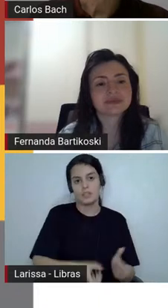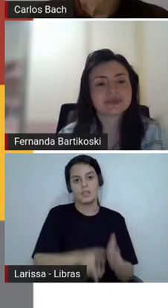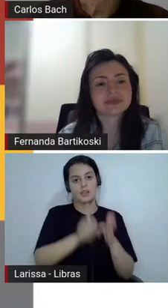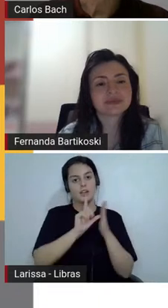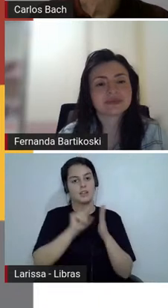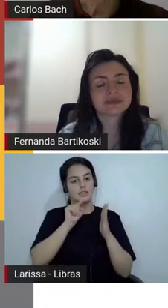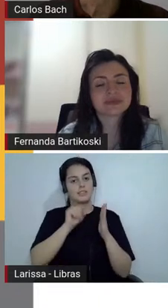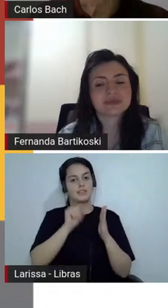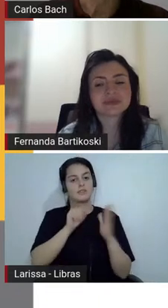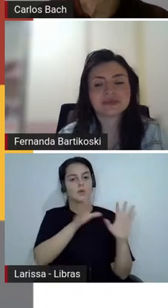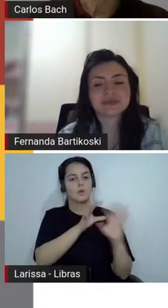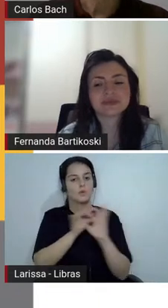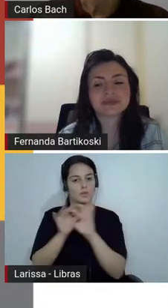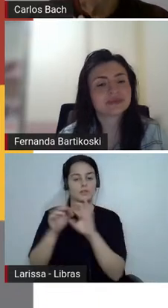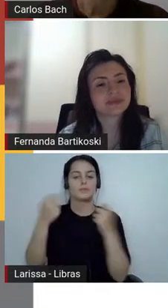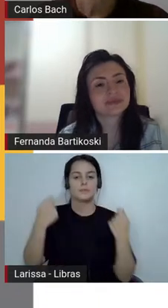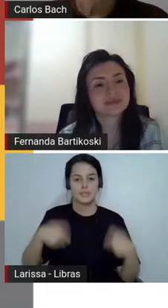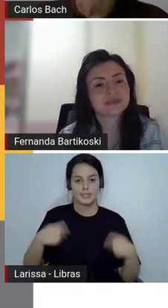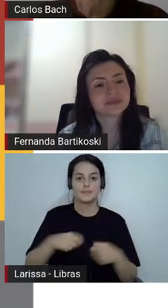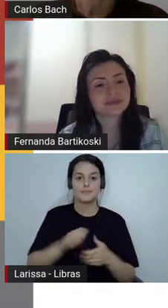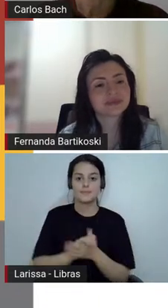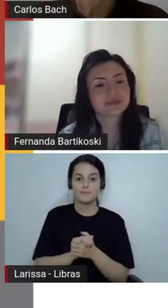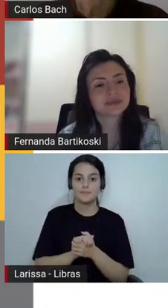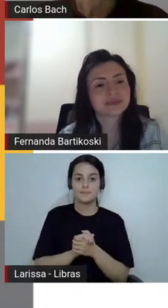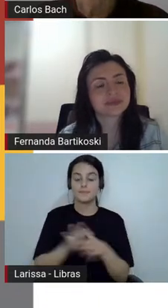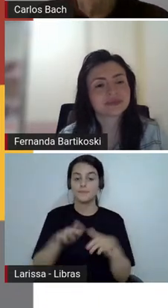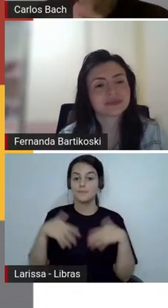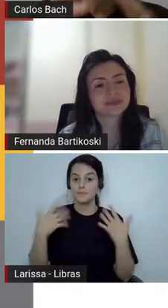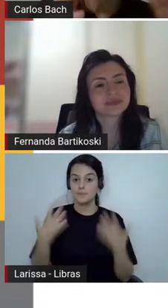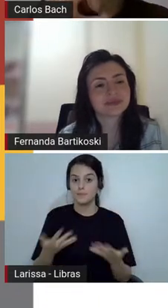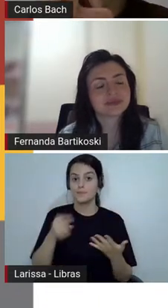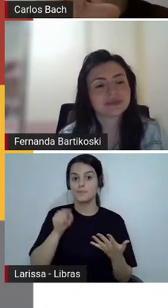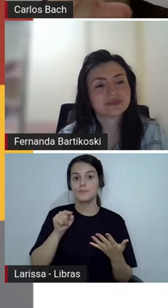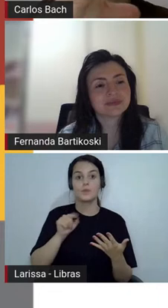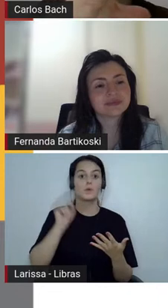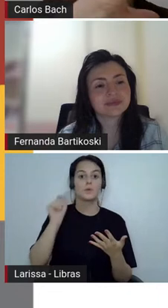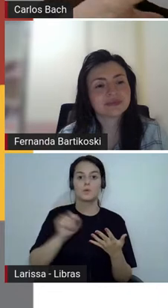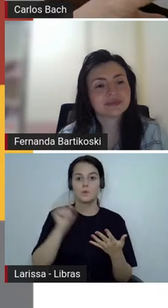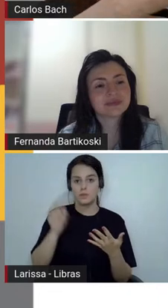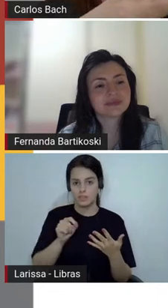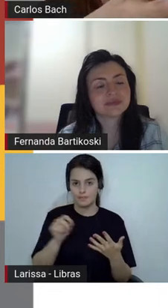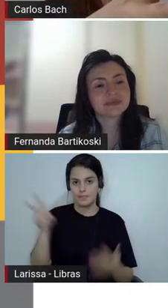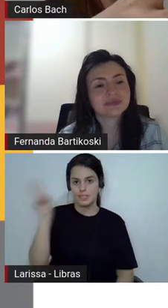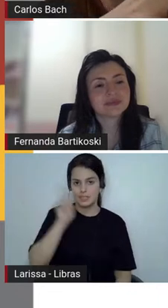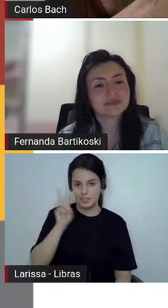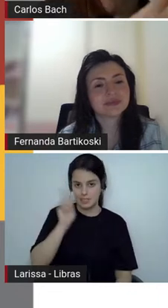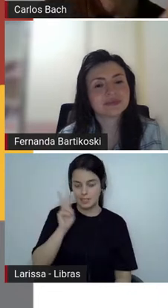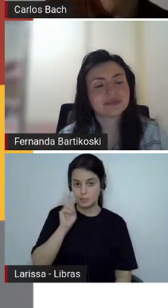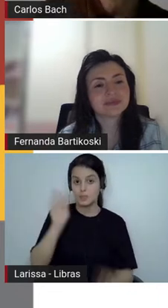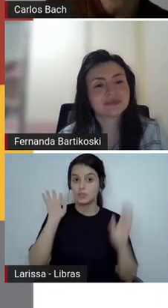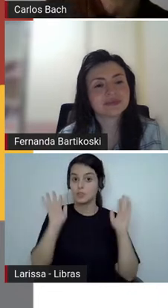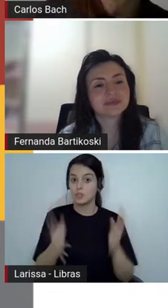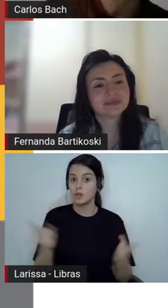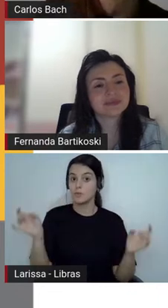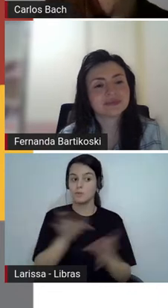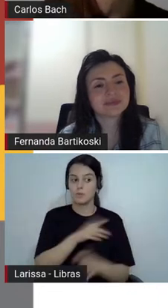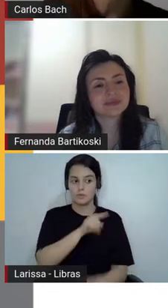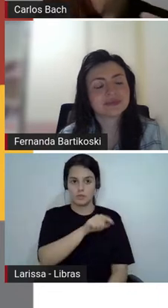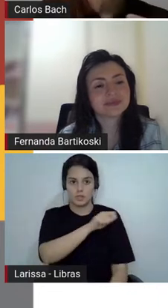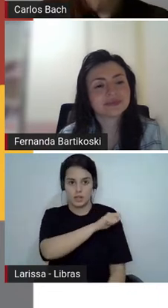então na sequência agora sim a gente já fez lá a gente já conversou com ele sobre as